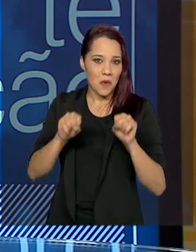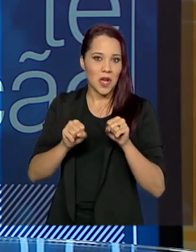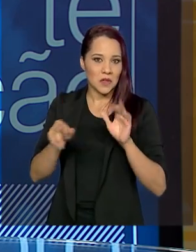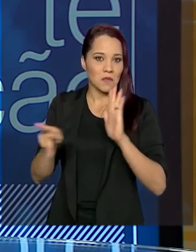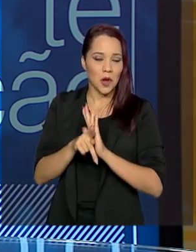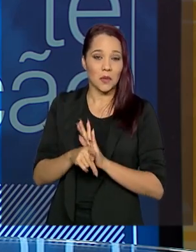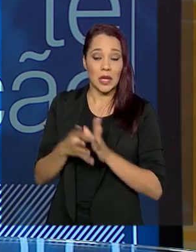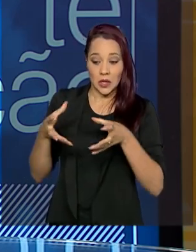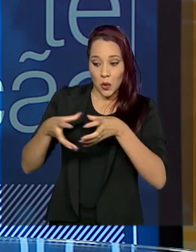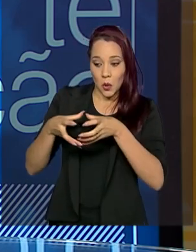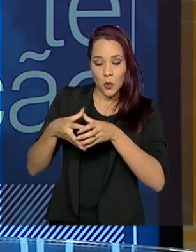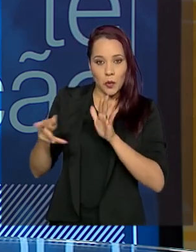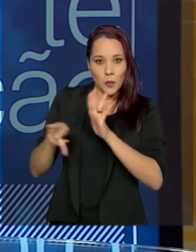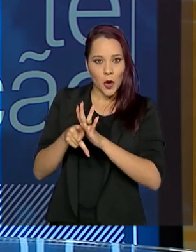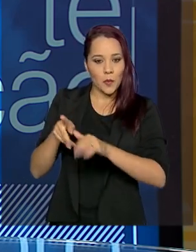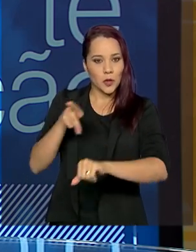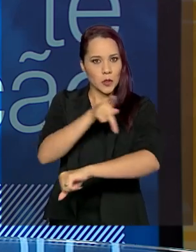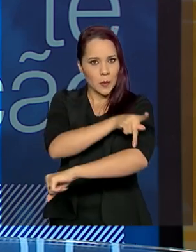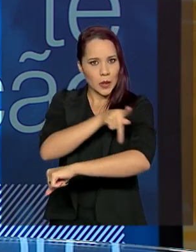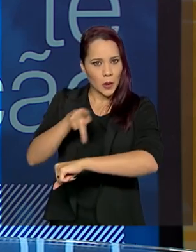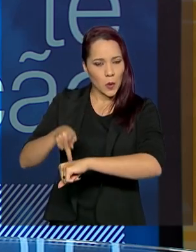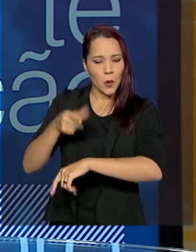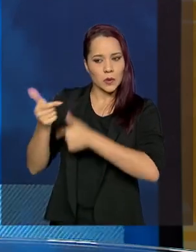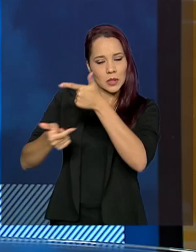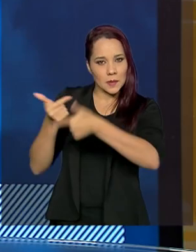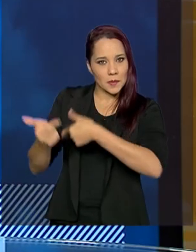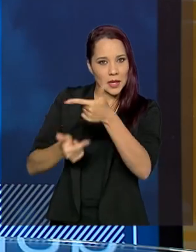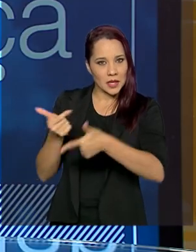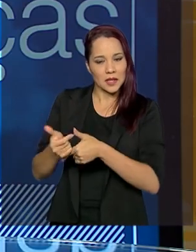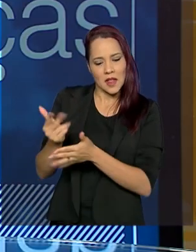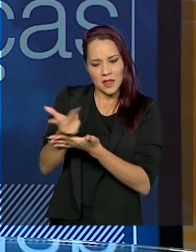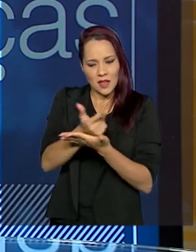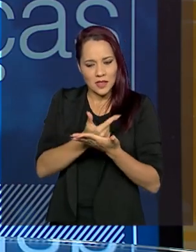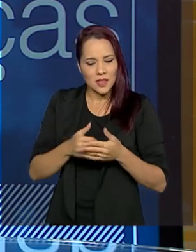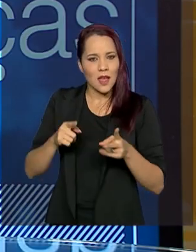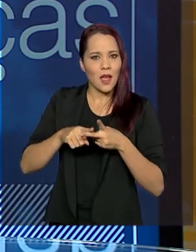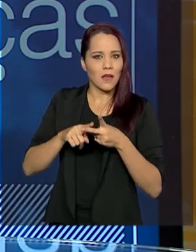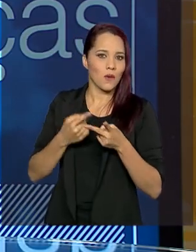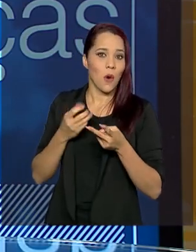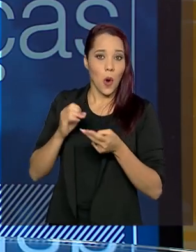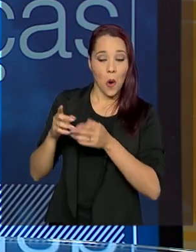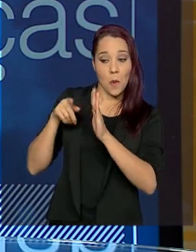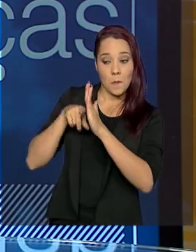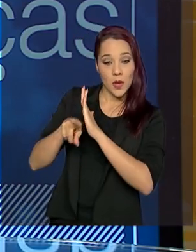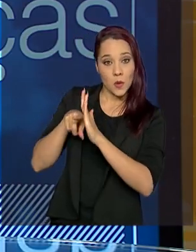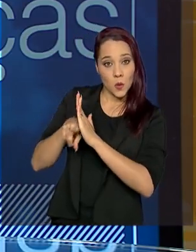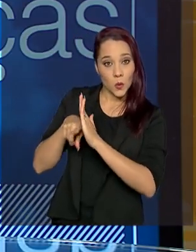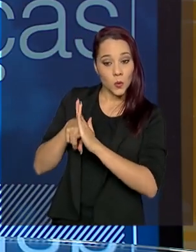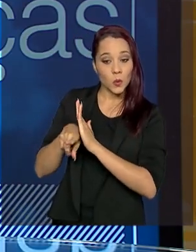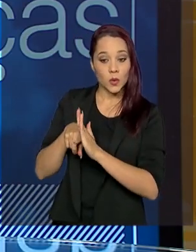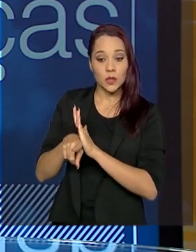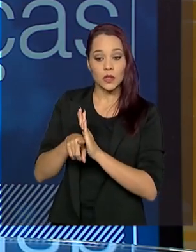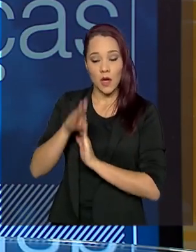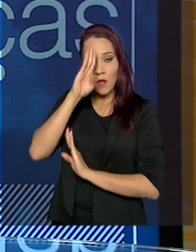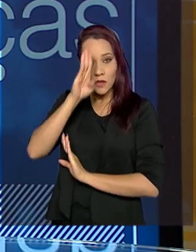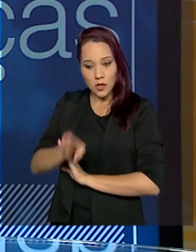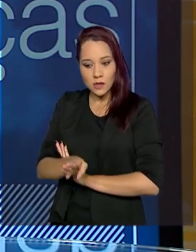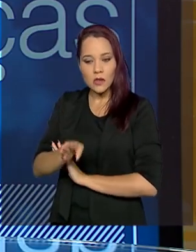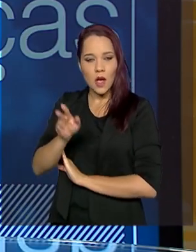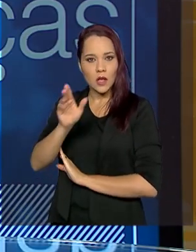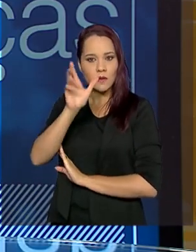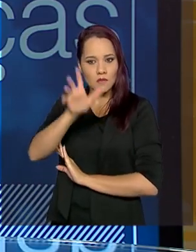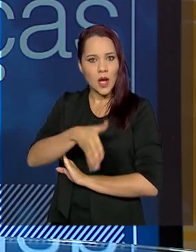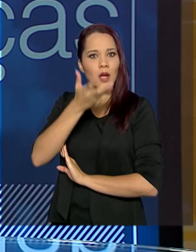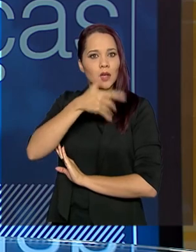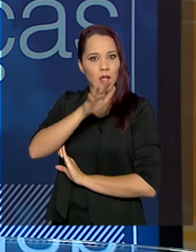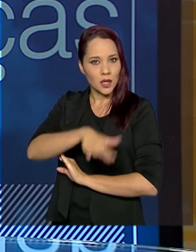pedagogos, de especialistas que está trabalhando, vai ser o desenhinho, vai ser a pergunta direcionada para esse público